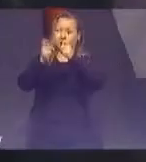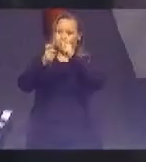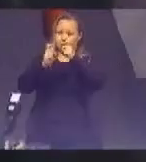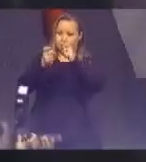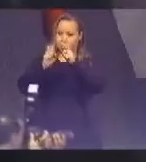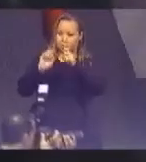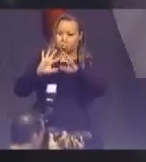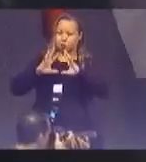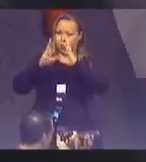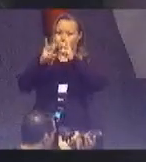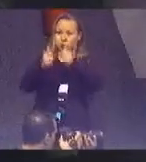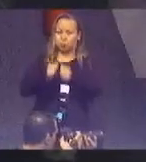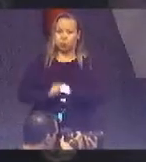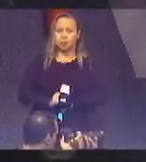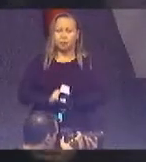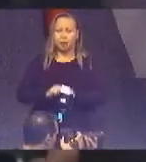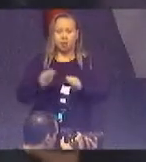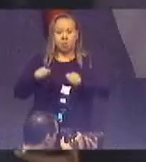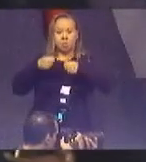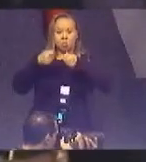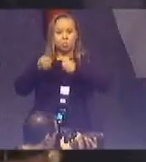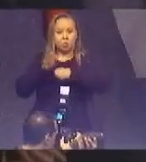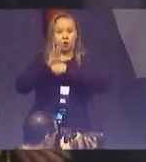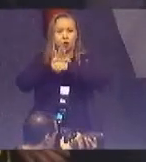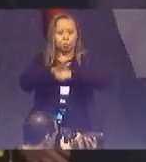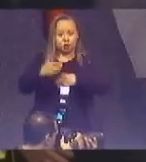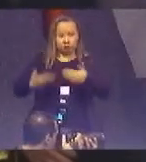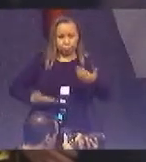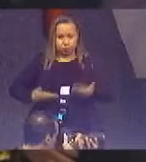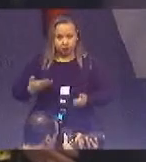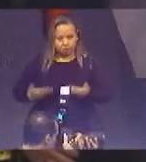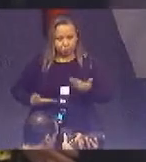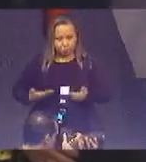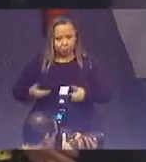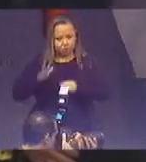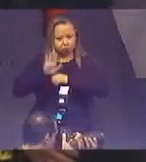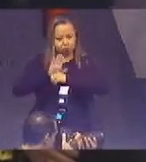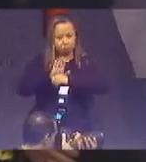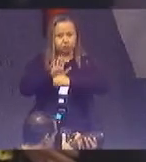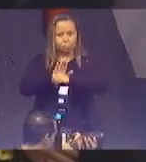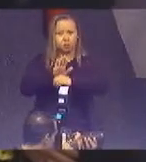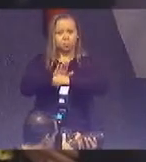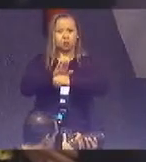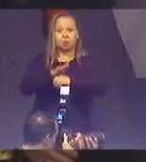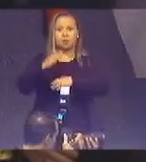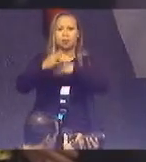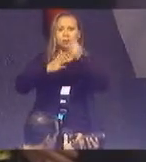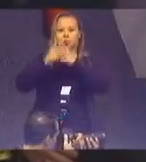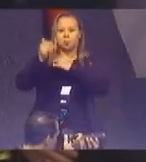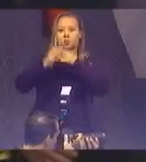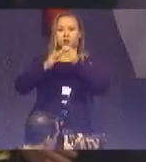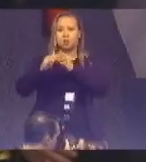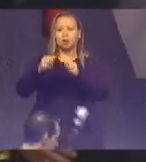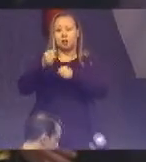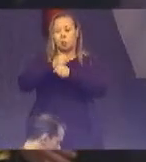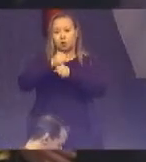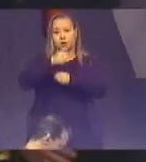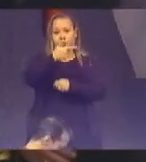com o empenho de nossos magistrados, servidores e colaboradores, entre os anos de 2015 e 2018,